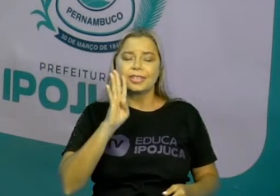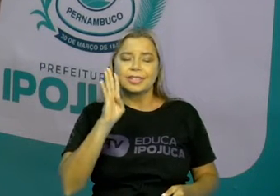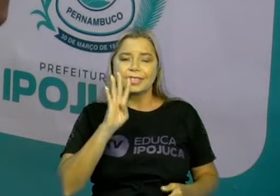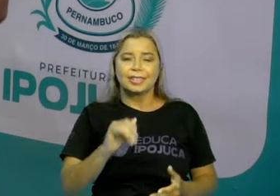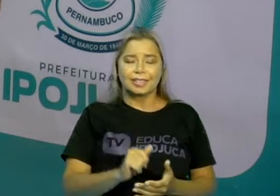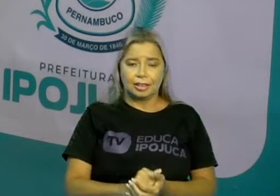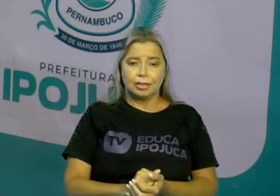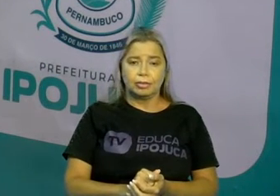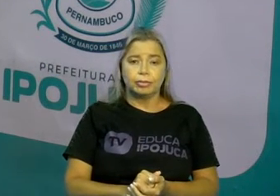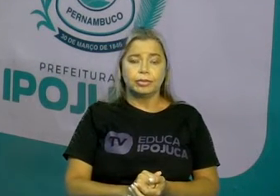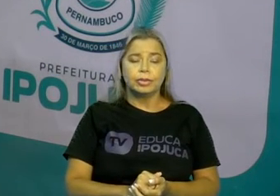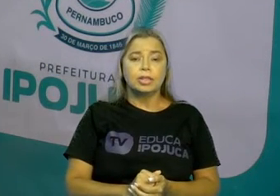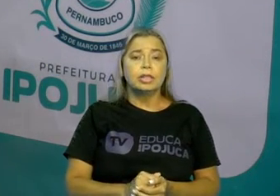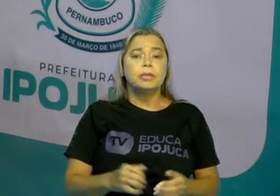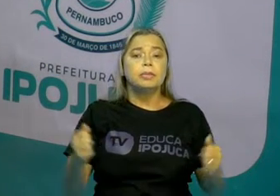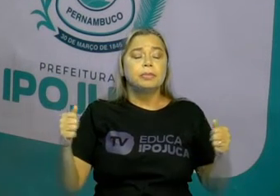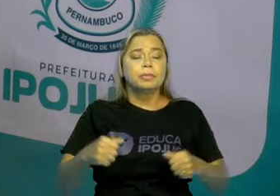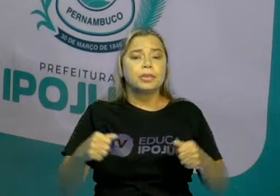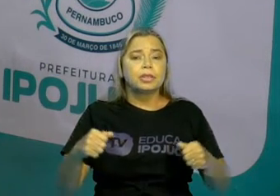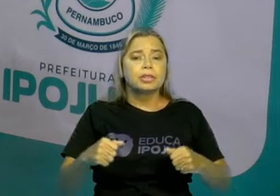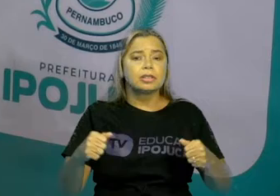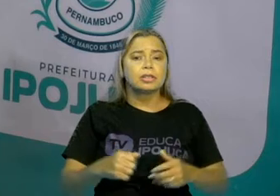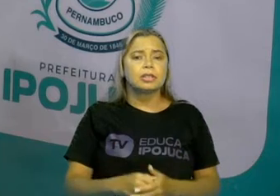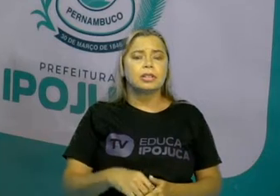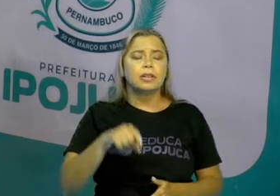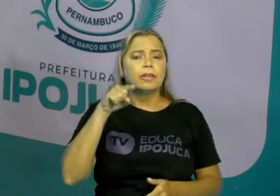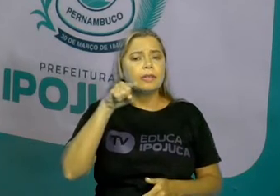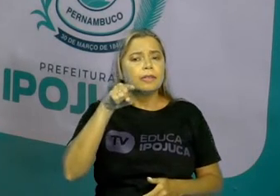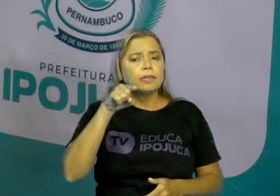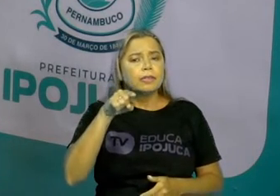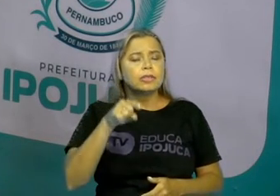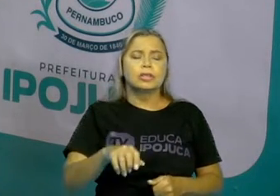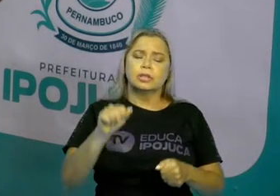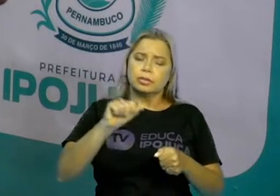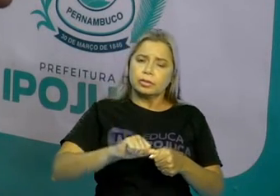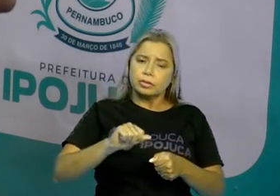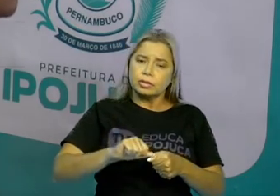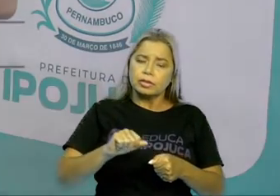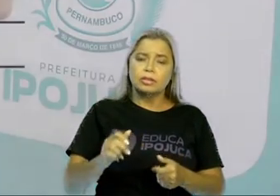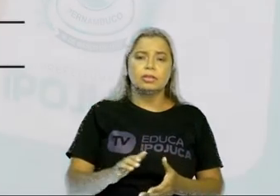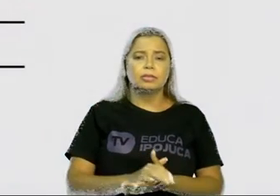mas vai precisar que você se lance a participar.